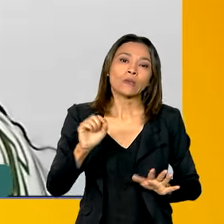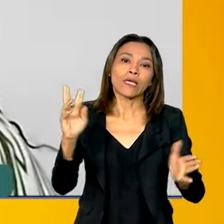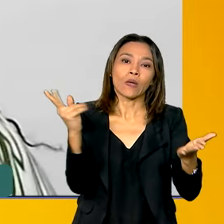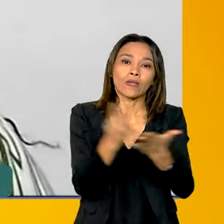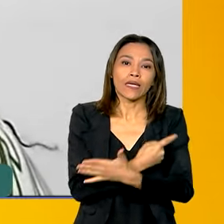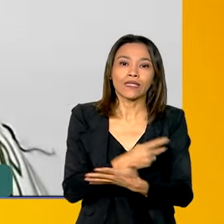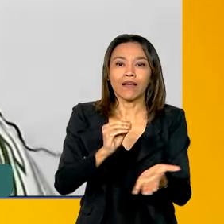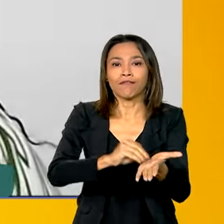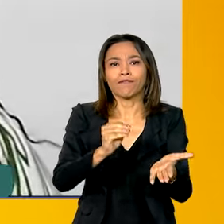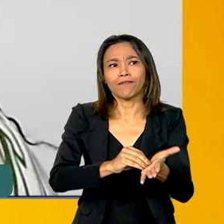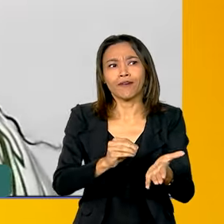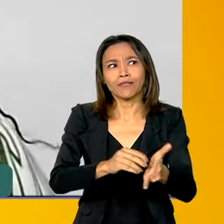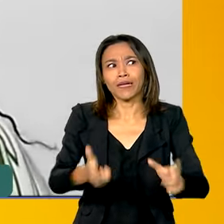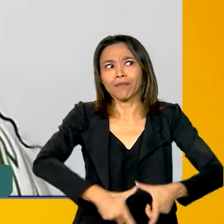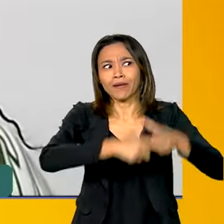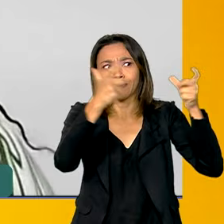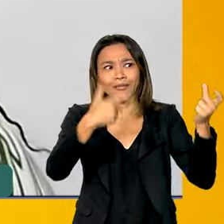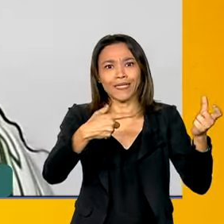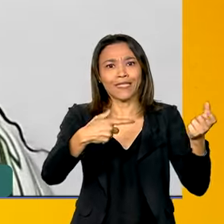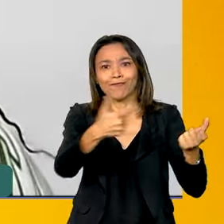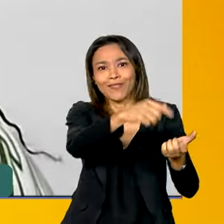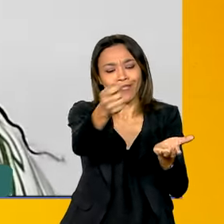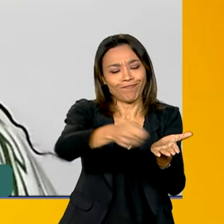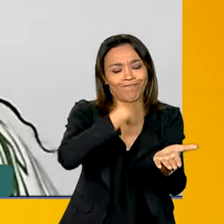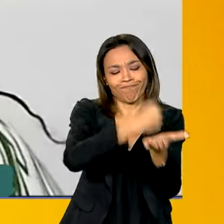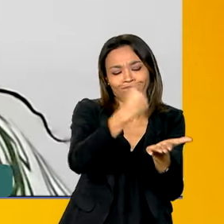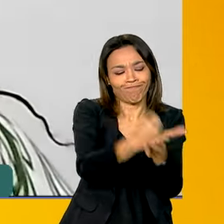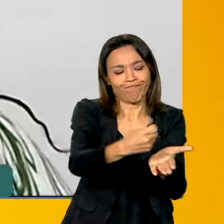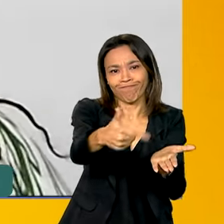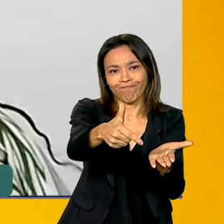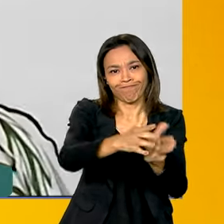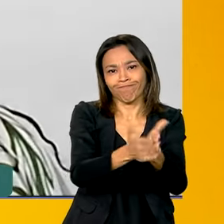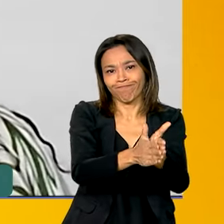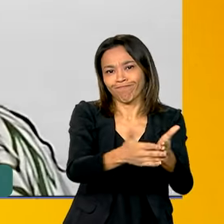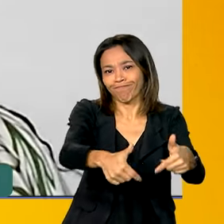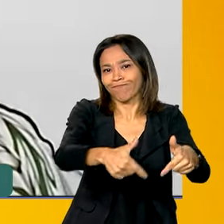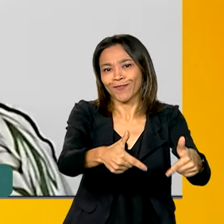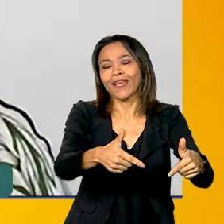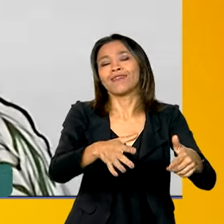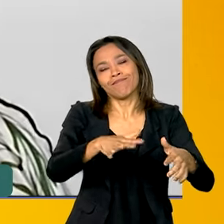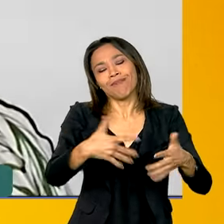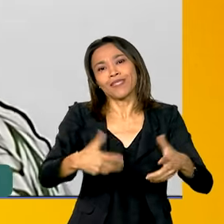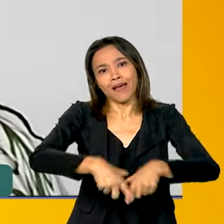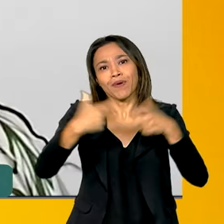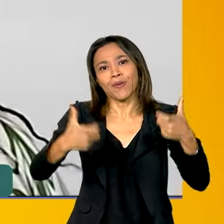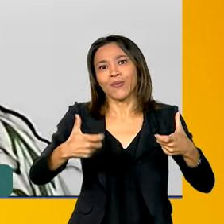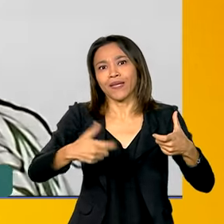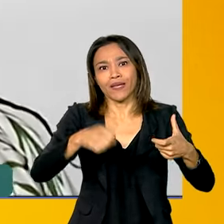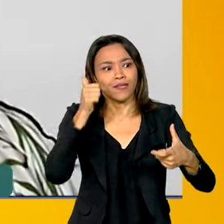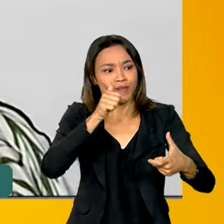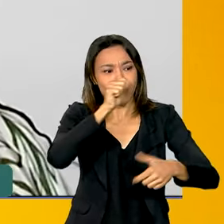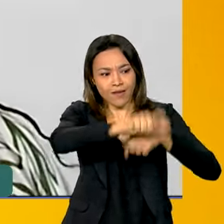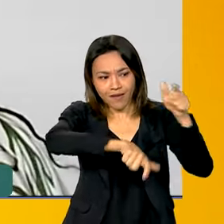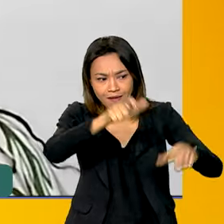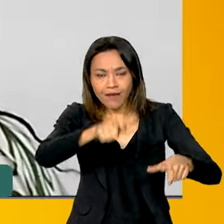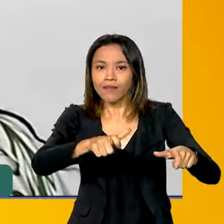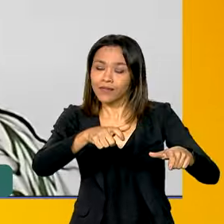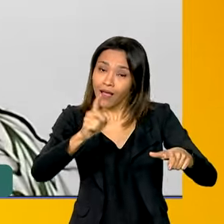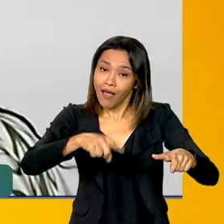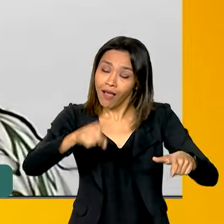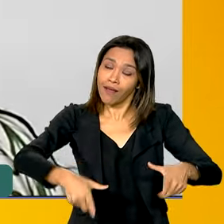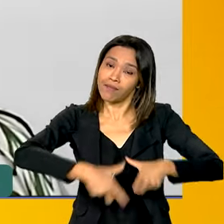de informalidade e aí seis milhões de trabalhadoras exercem essa atividade, eu falo trabalhadoras porque é